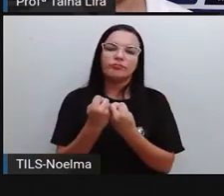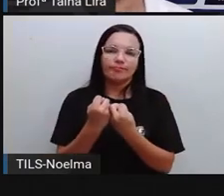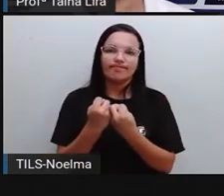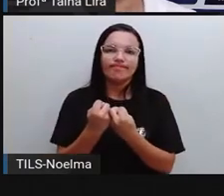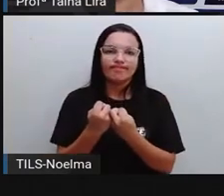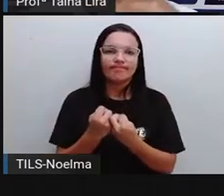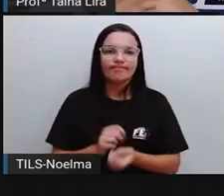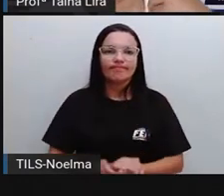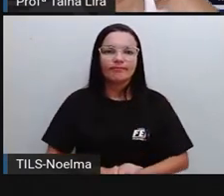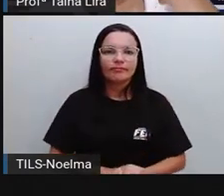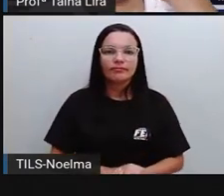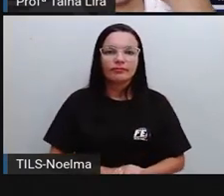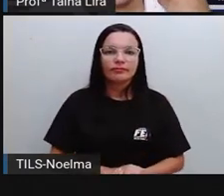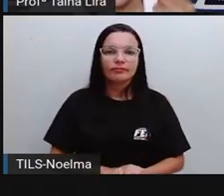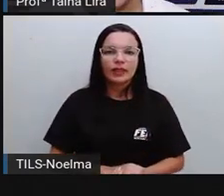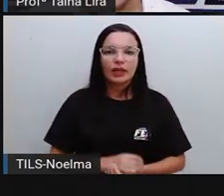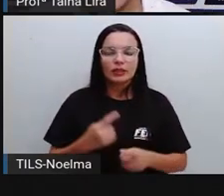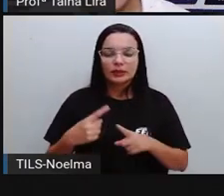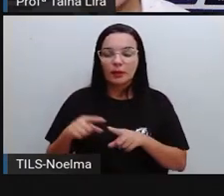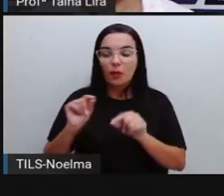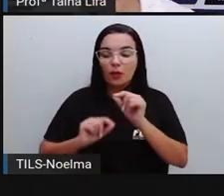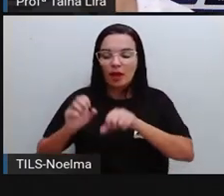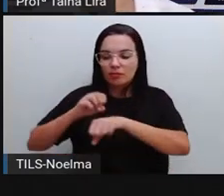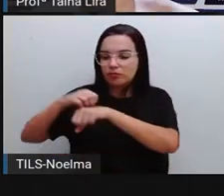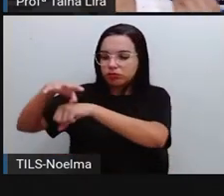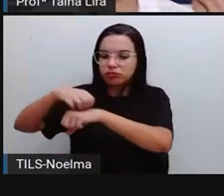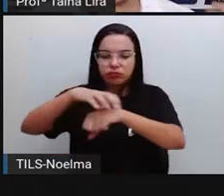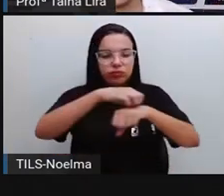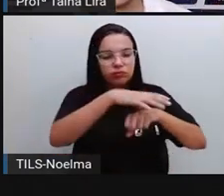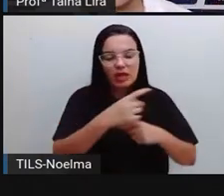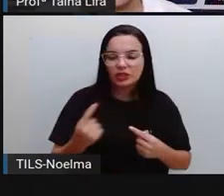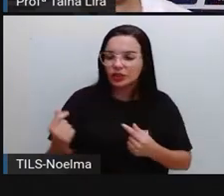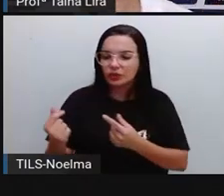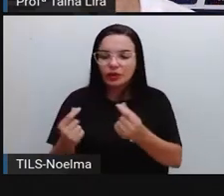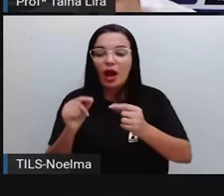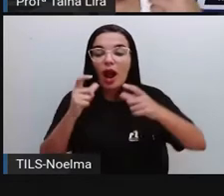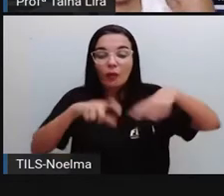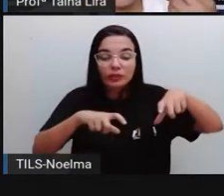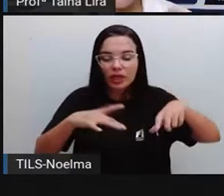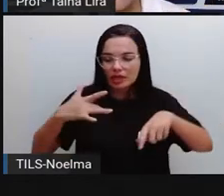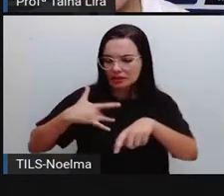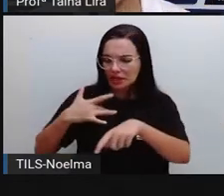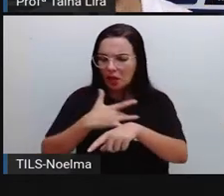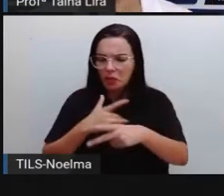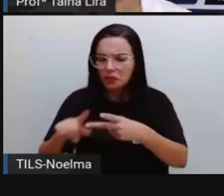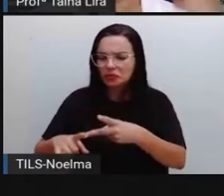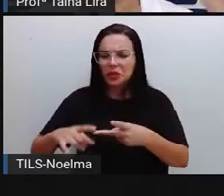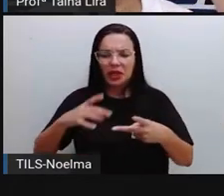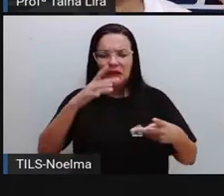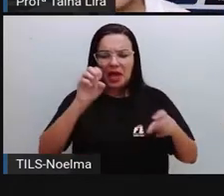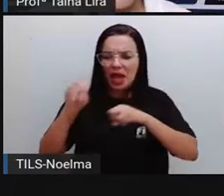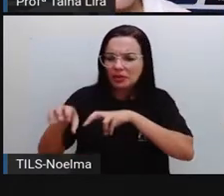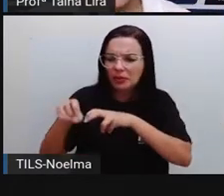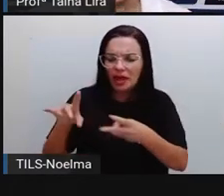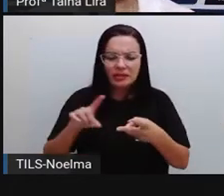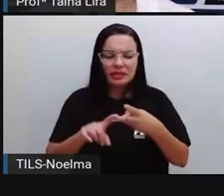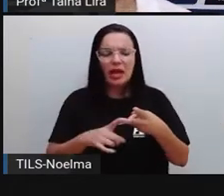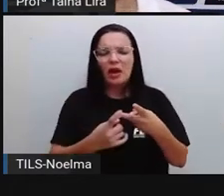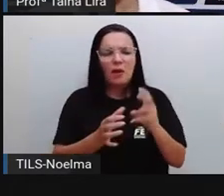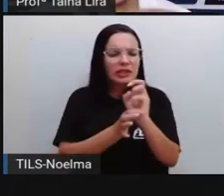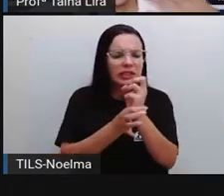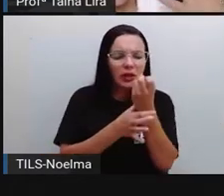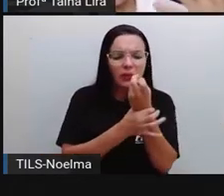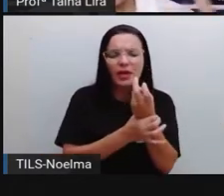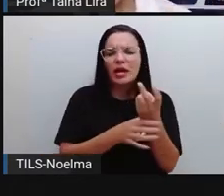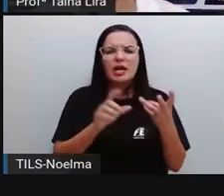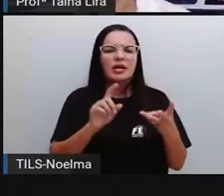responsável aí por distribuir, aplicar as verbas, fazer levantamento, o que é vai precisar melhorar, se precisa